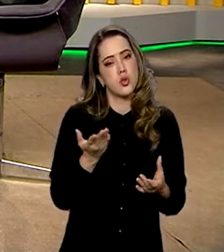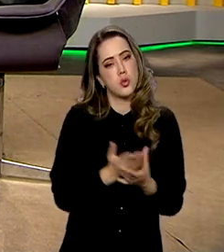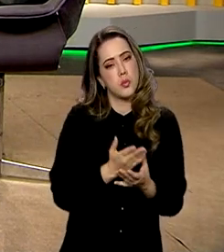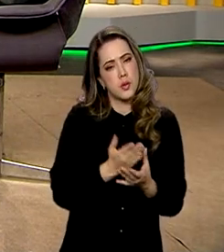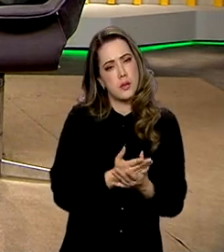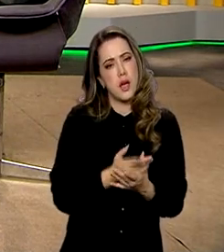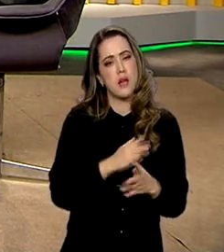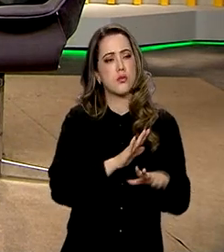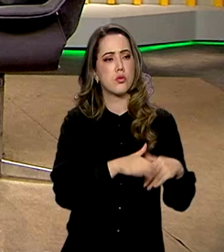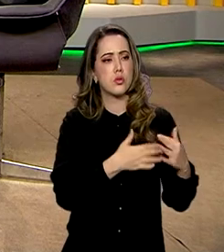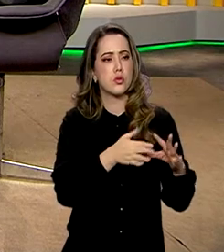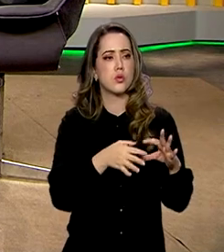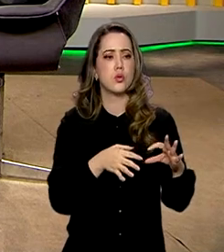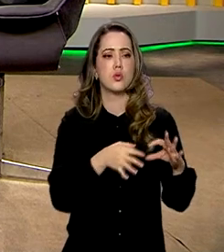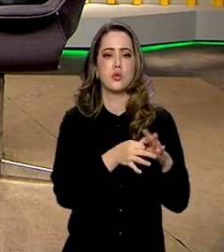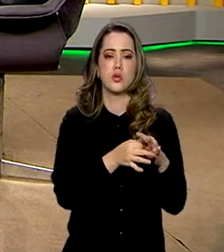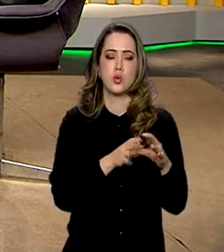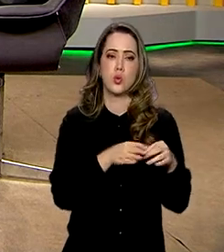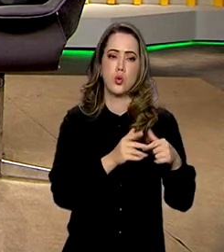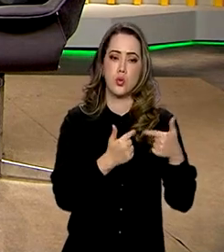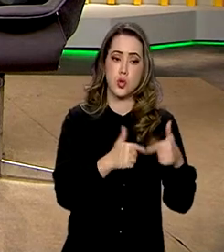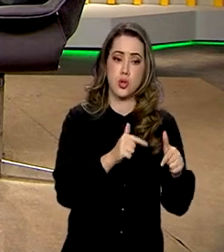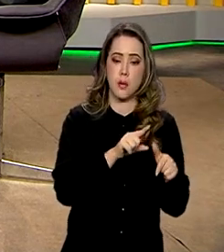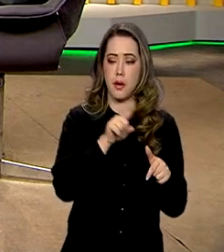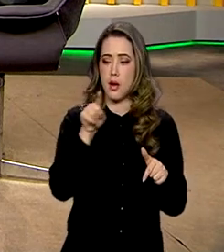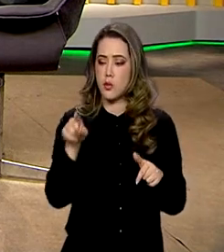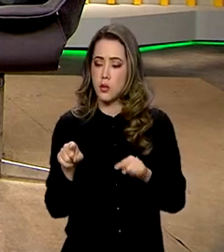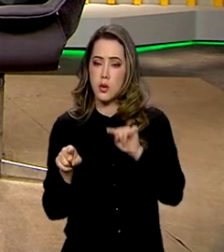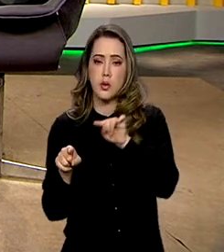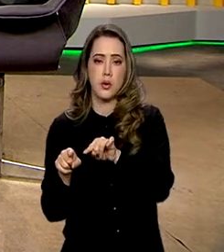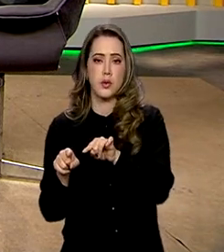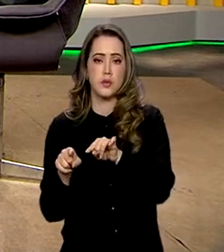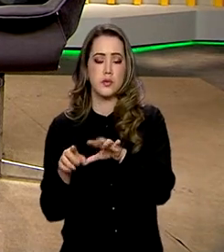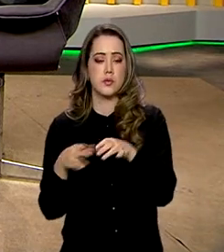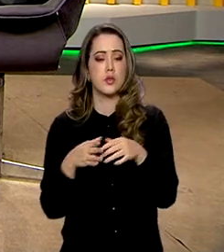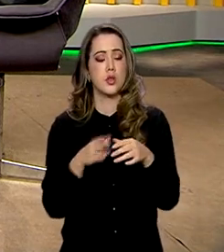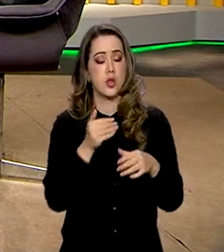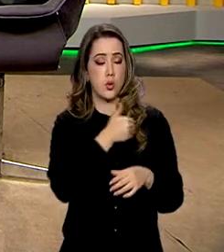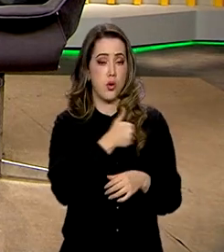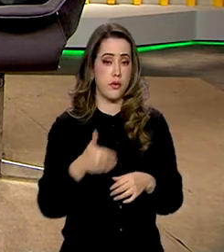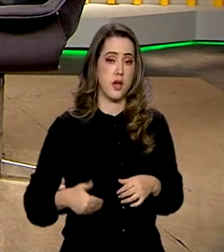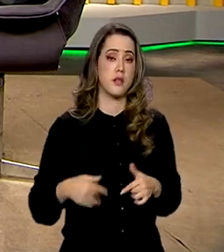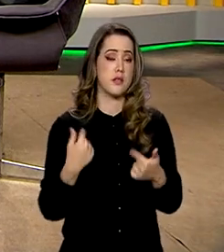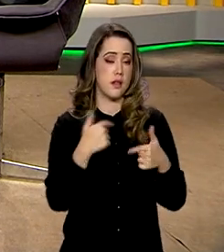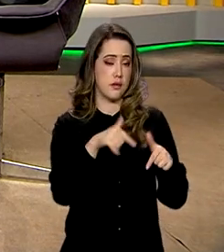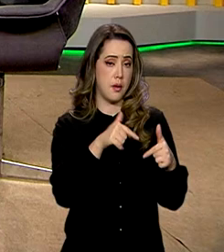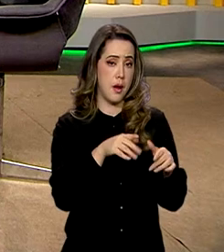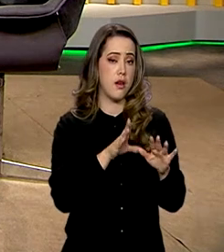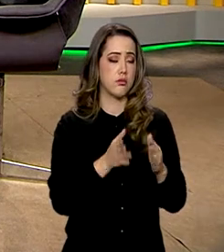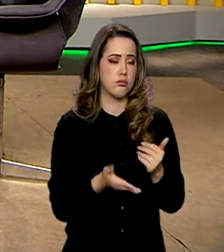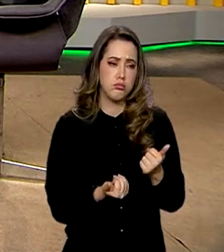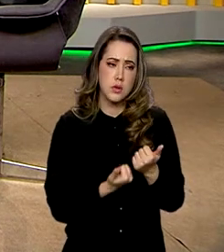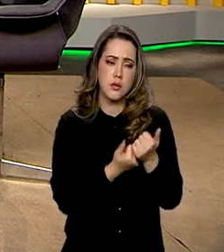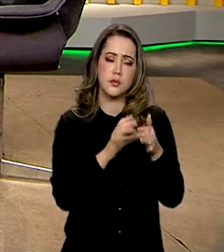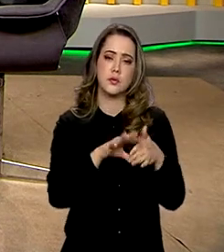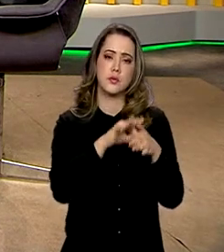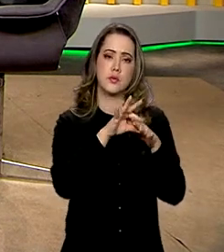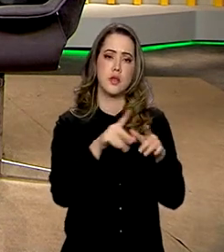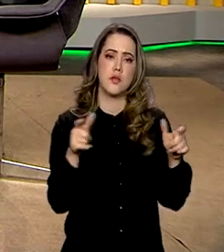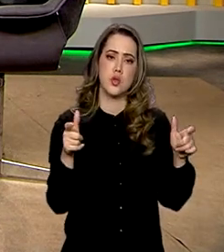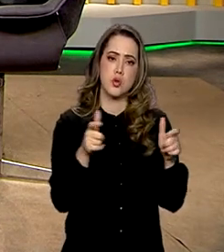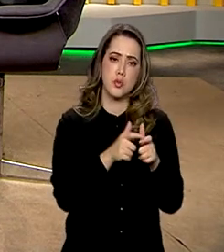construção entre bancadas de trabalhadores e empregadores que o governo está coordenando e o governo, eventualmente, vai dirimir